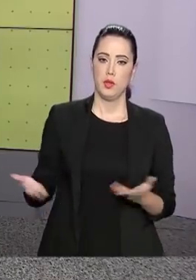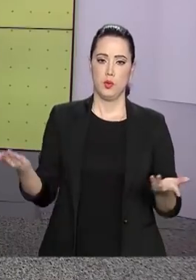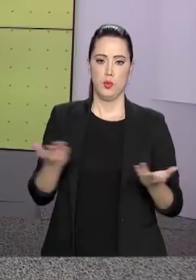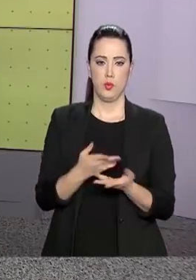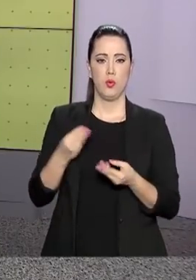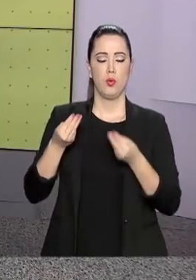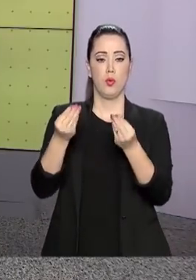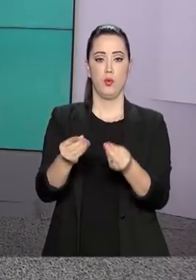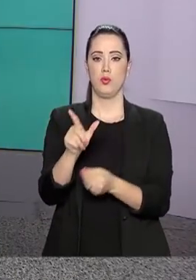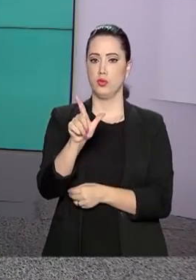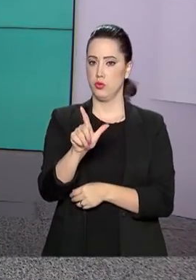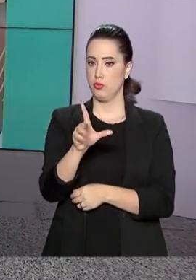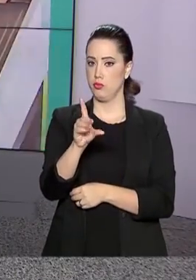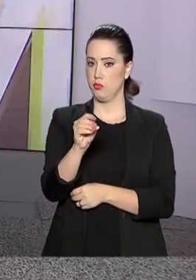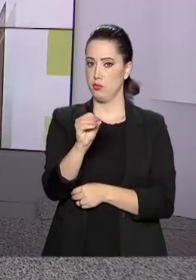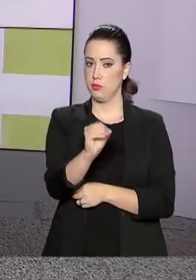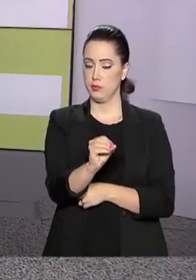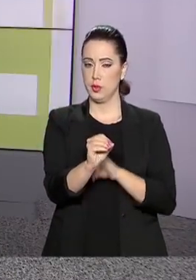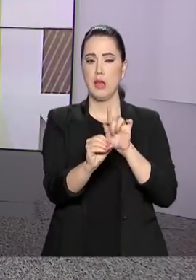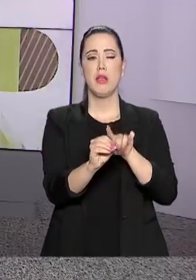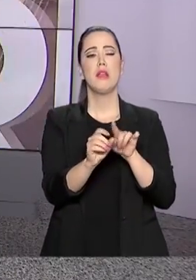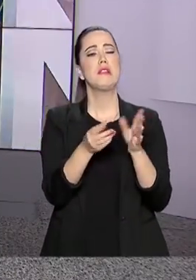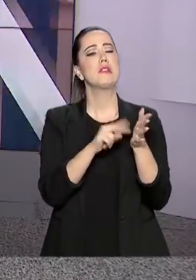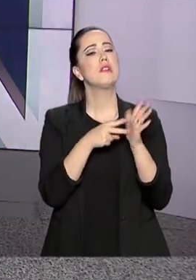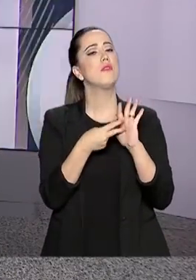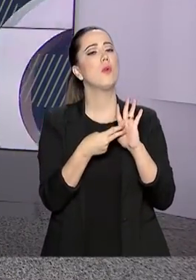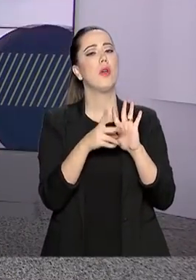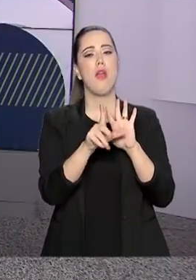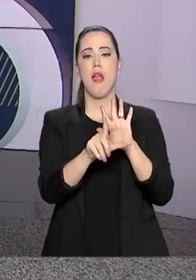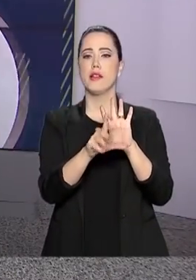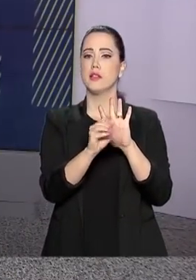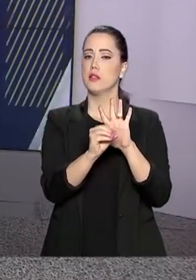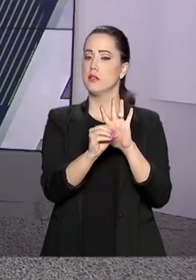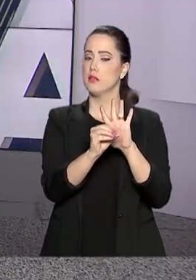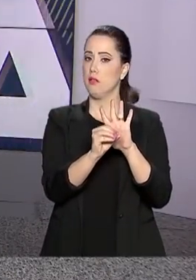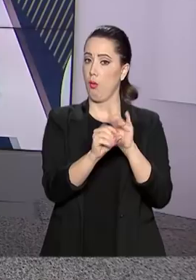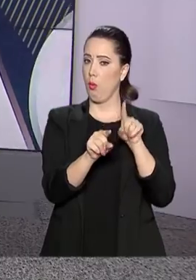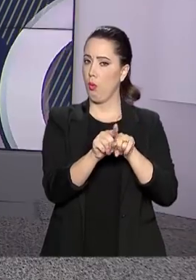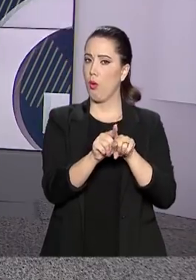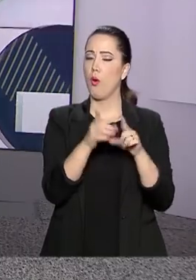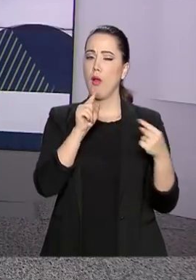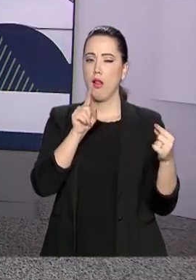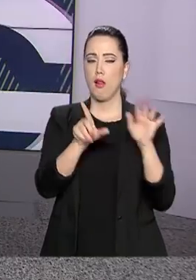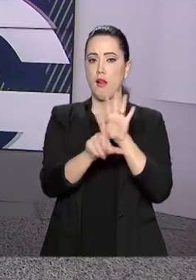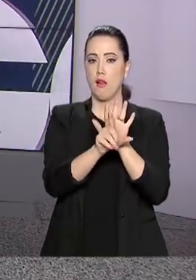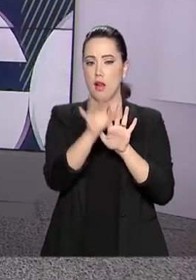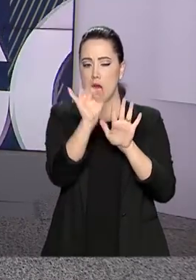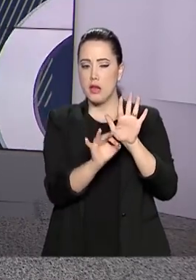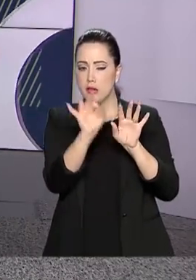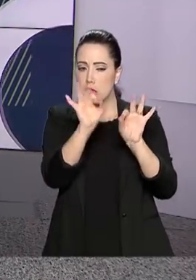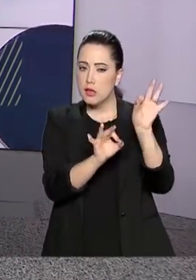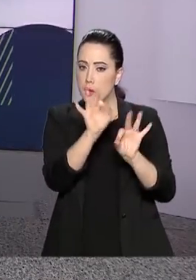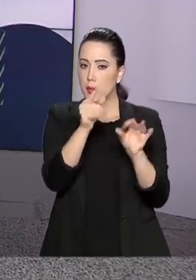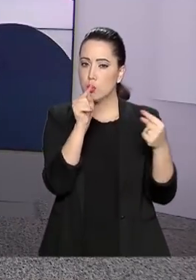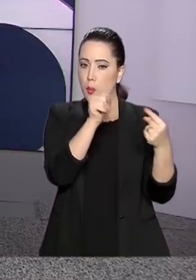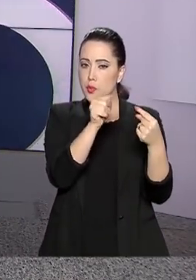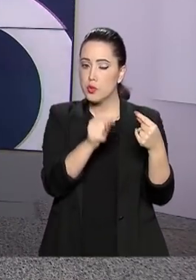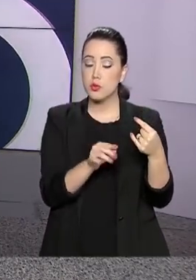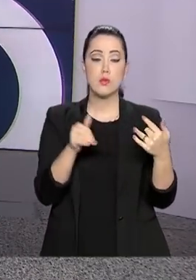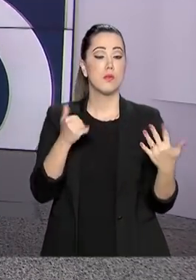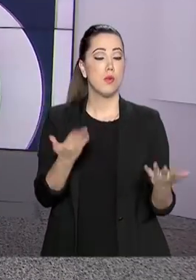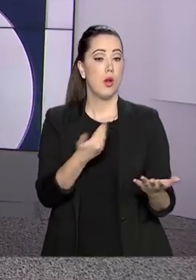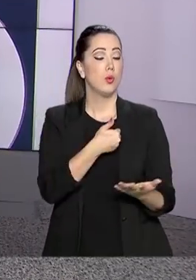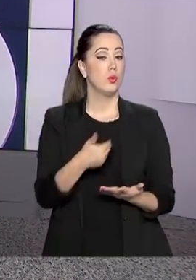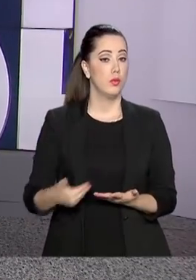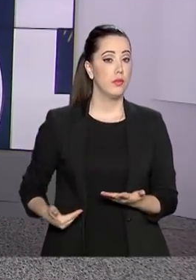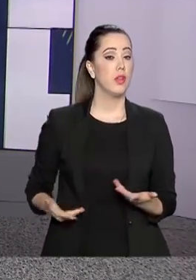Congresso a LDO, a Lei de Diretrizes Orçamentárias. Com metas e prioridades da administração pública, é ela que vai guiar os